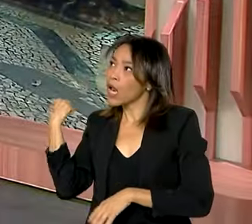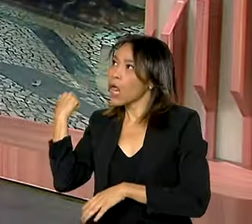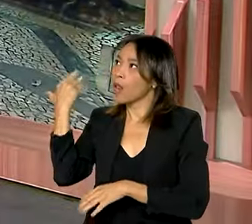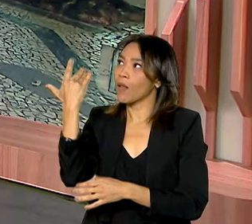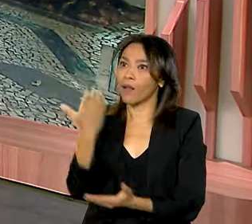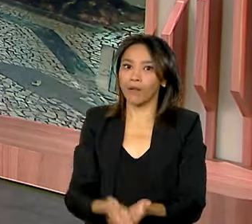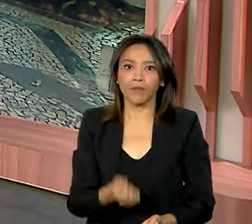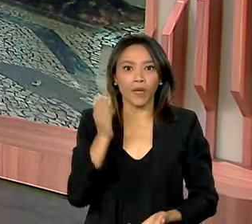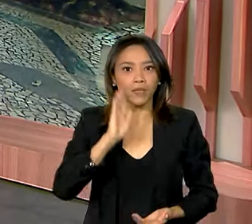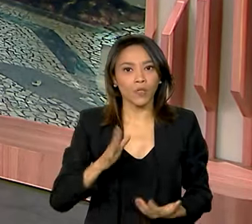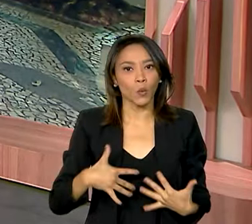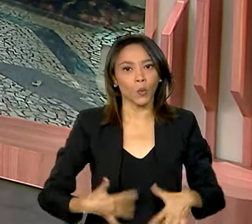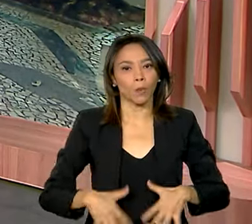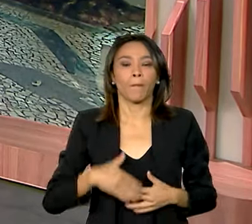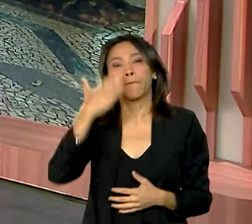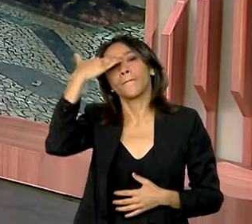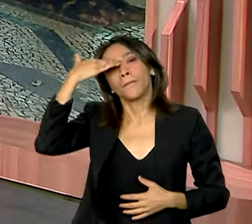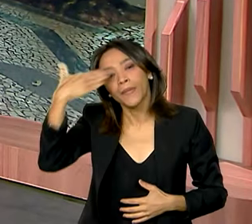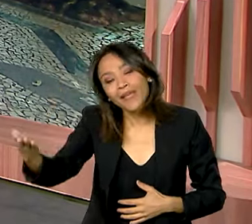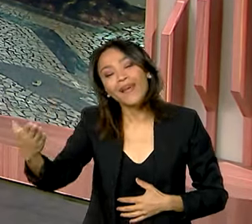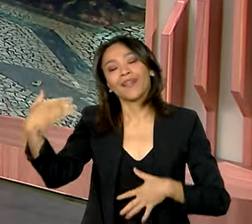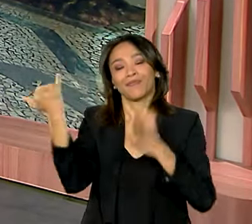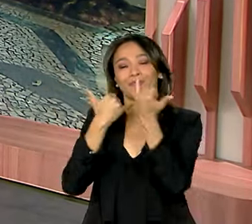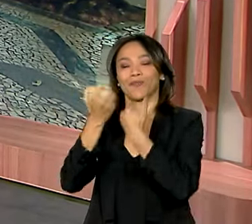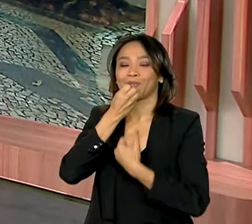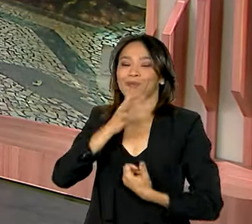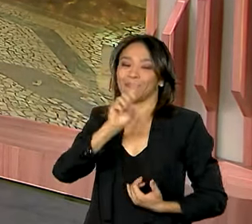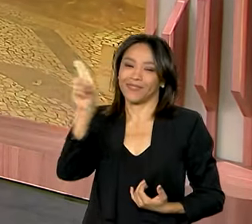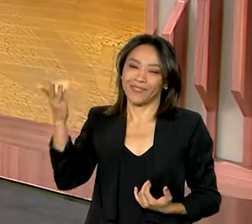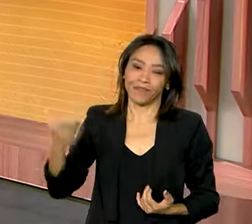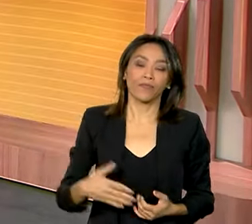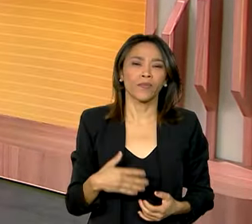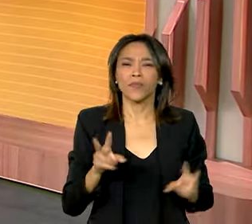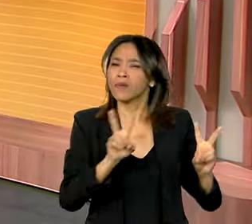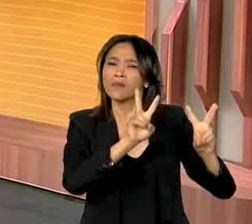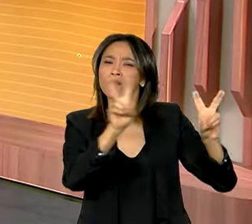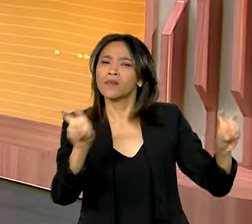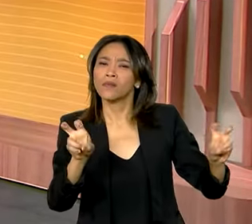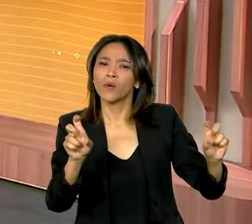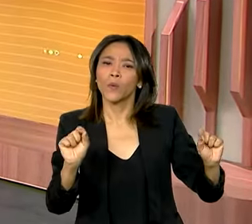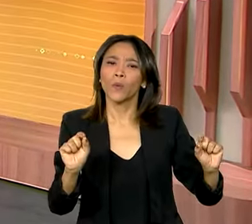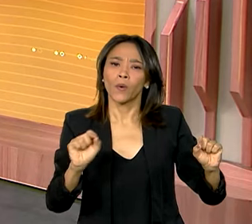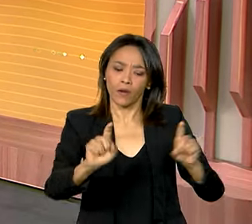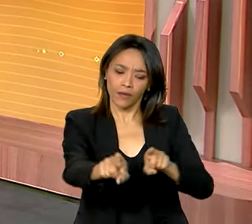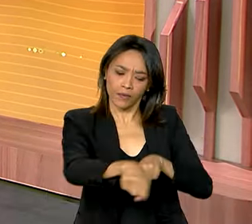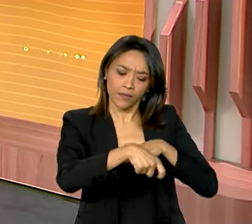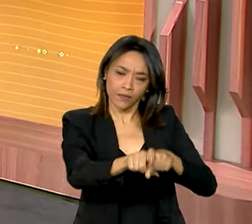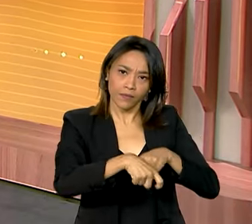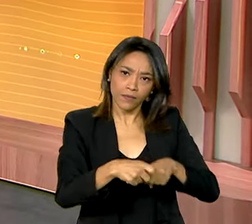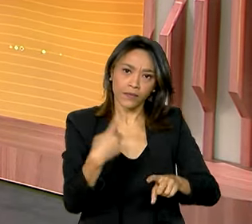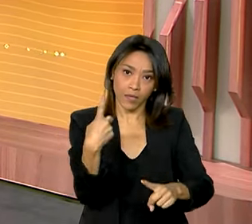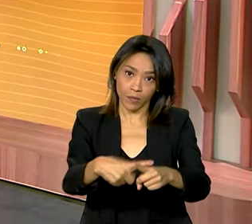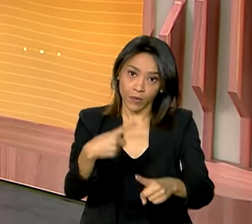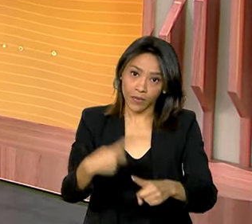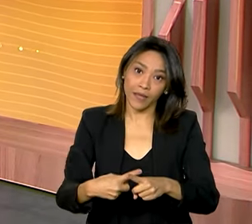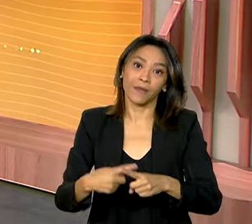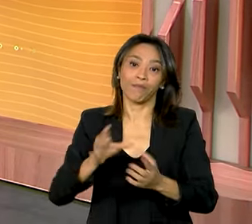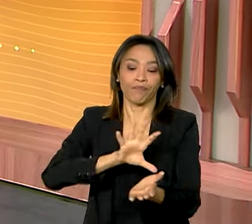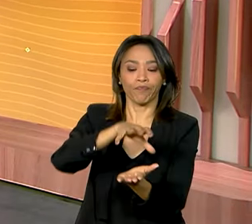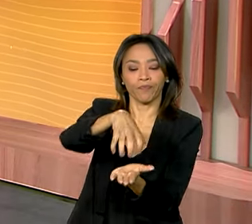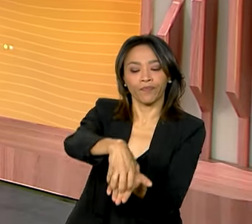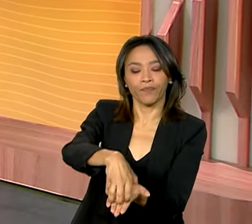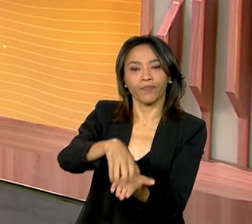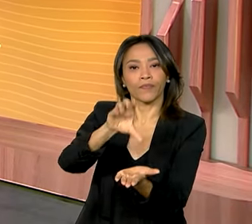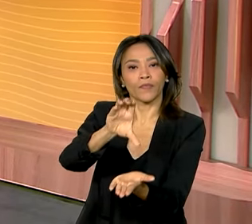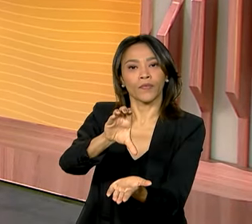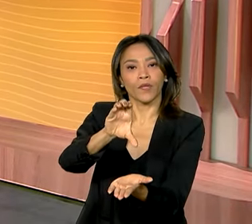Ok, Flávio, obrigada pelas informações. Bom dia para você. Vamos falar agora sobre agricultura, porque a Conab, a Companhia